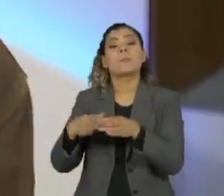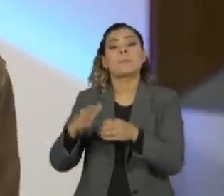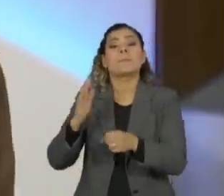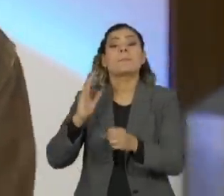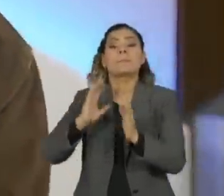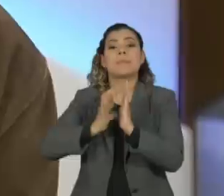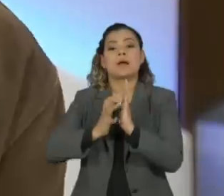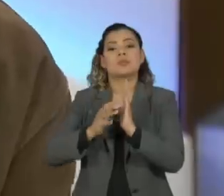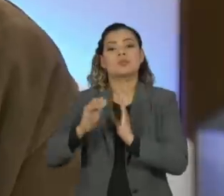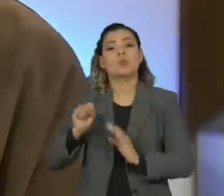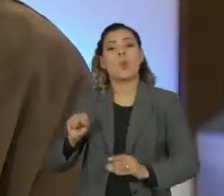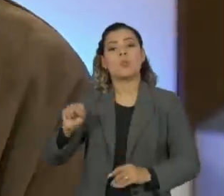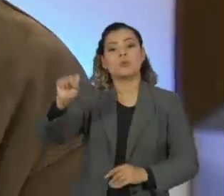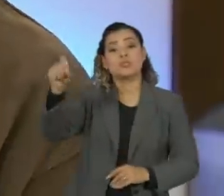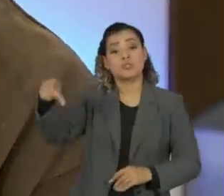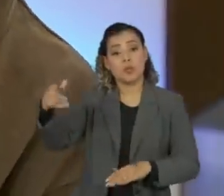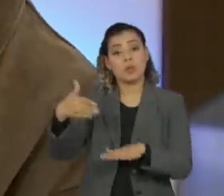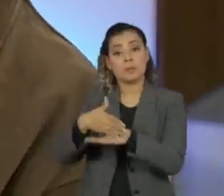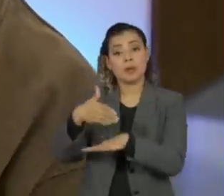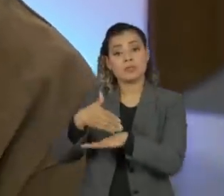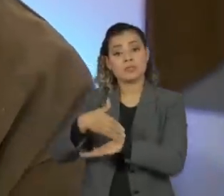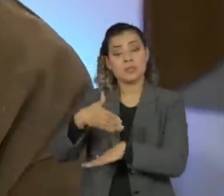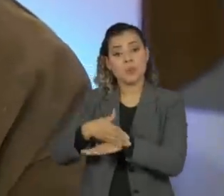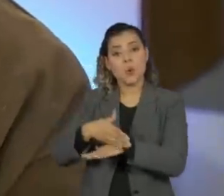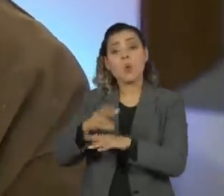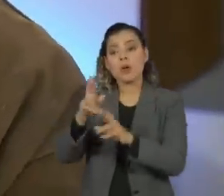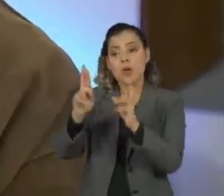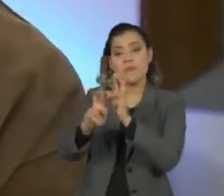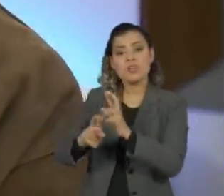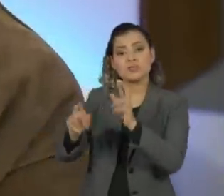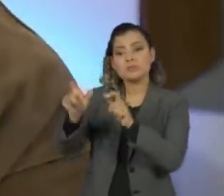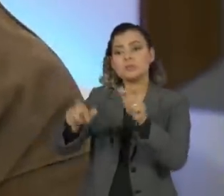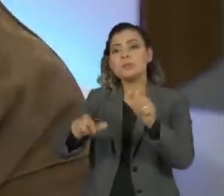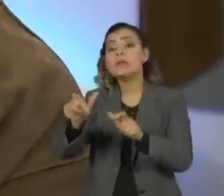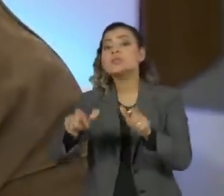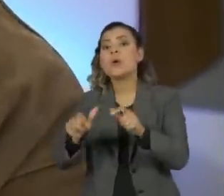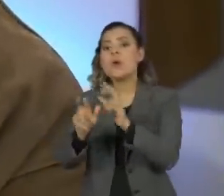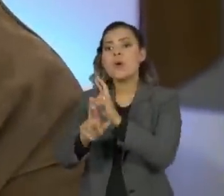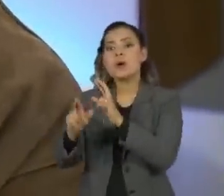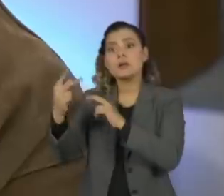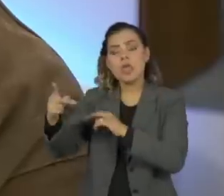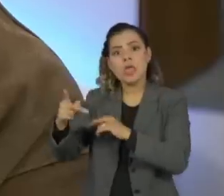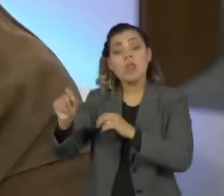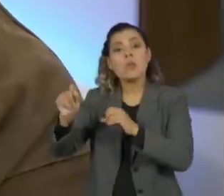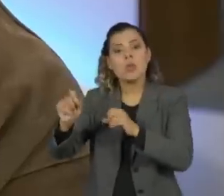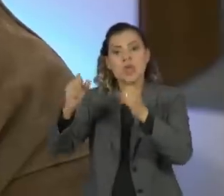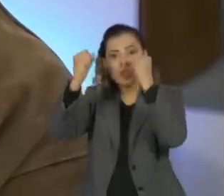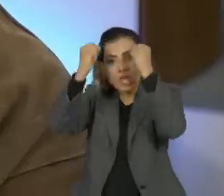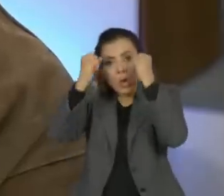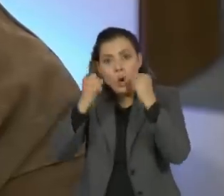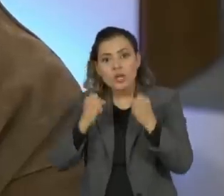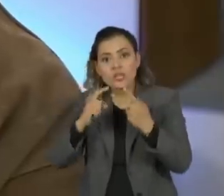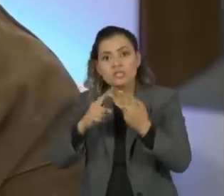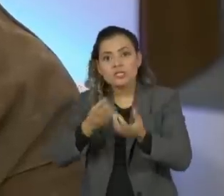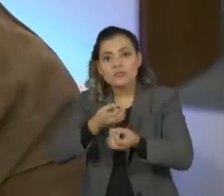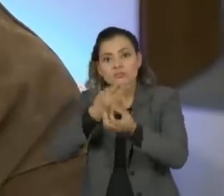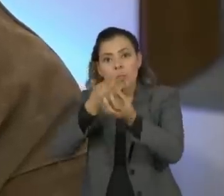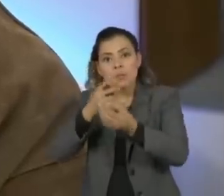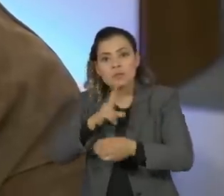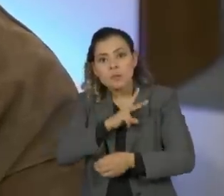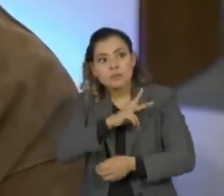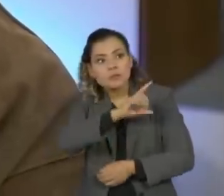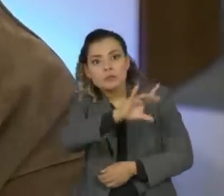companheiro de quartos, é de ser, olha que loucura, né? Então, ele adutou tor para práticas terroristas de desinformação, etc e tal,